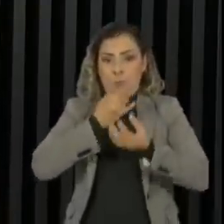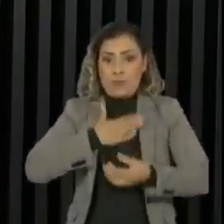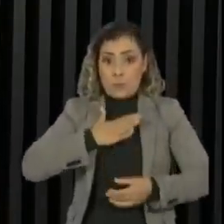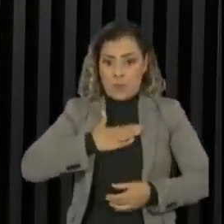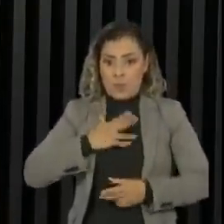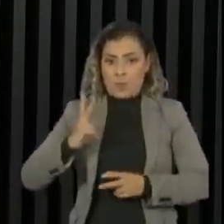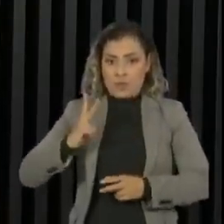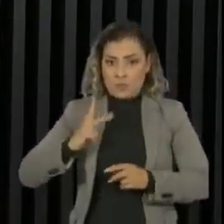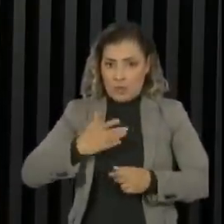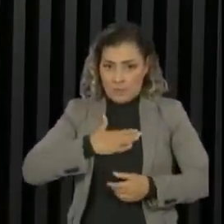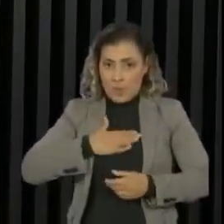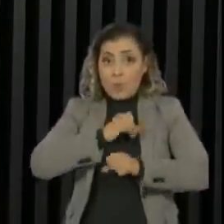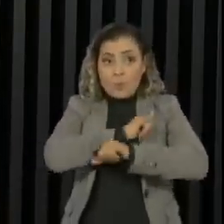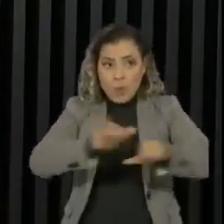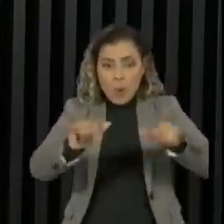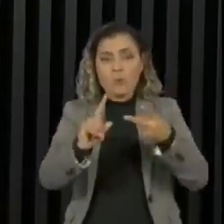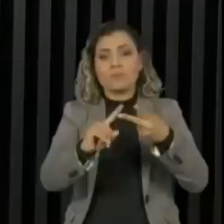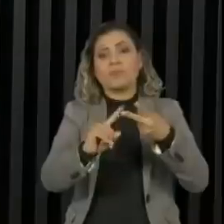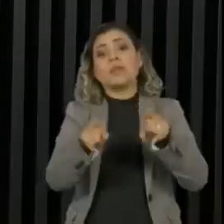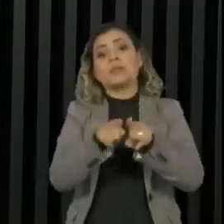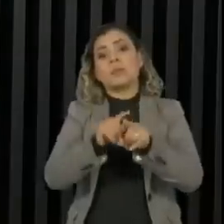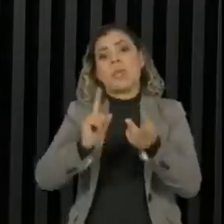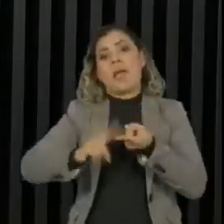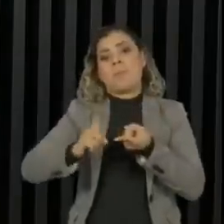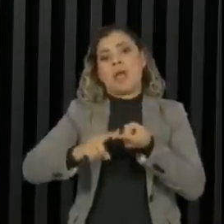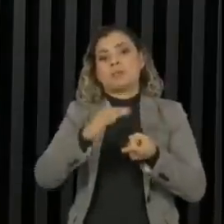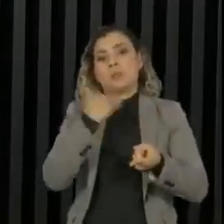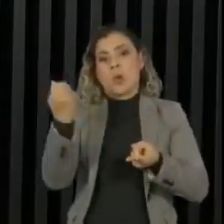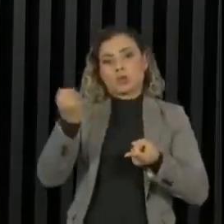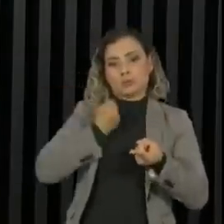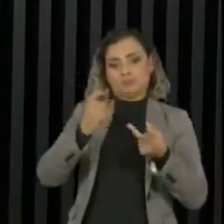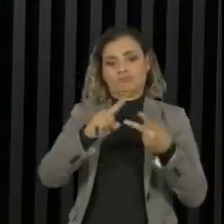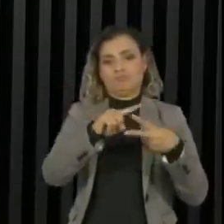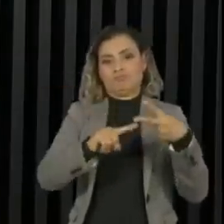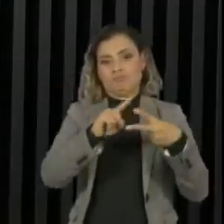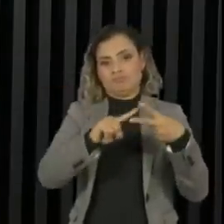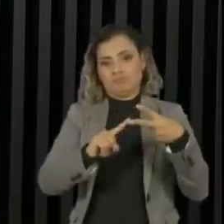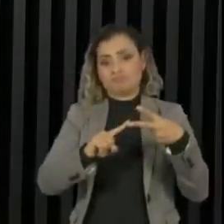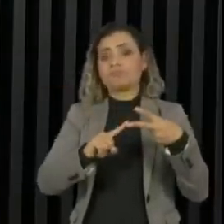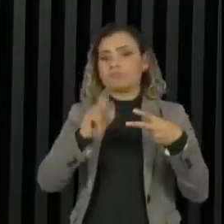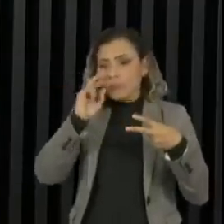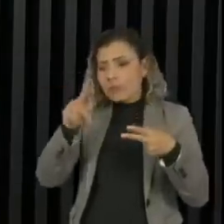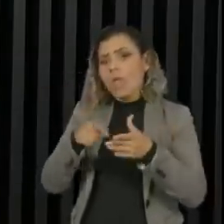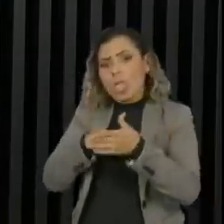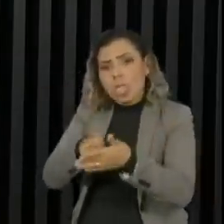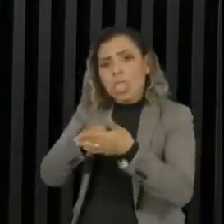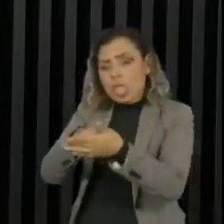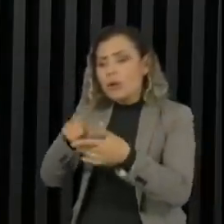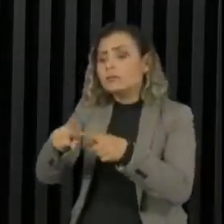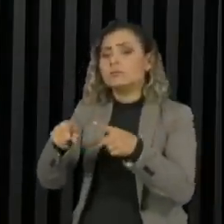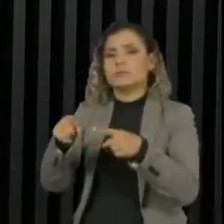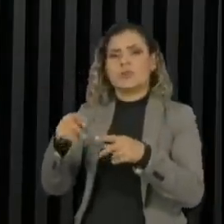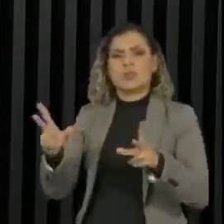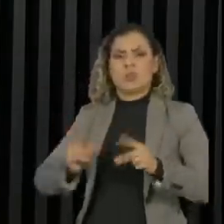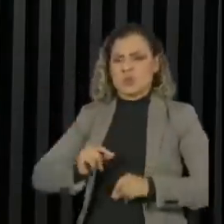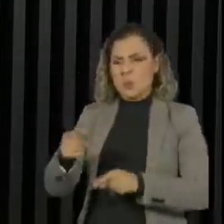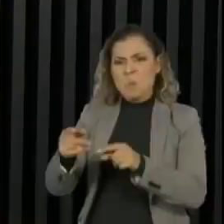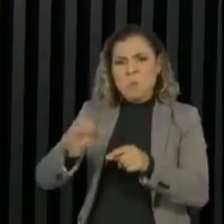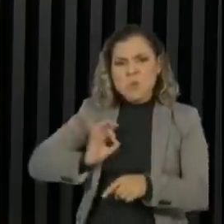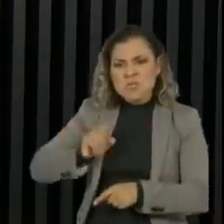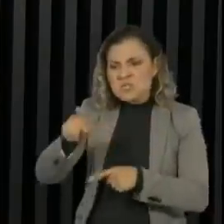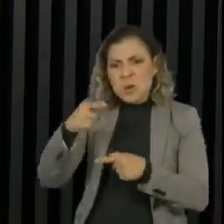a questão das ameaças de morte. E eu pude ver o quanto essas pessoas trabalham em condições desumanas